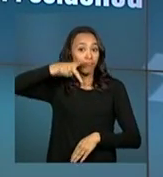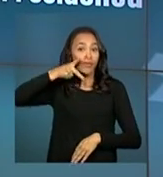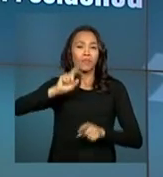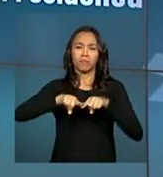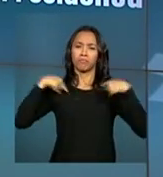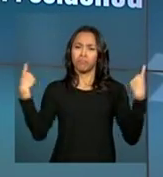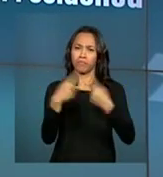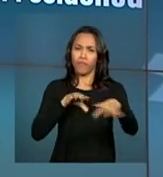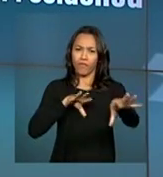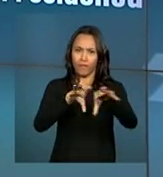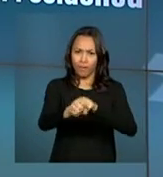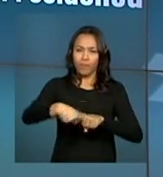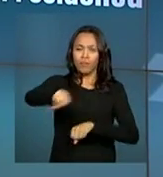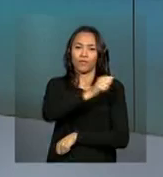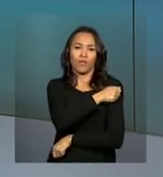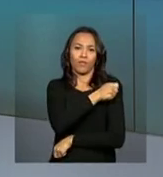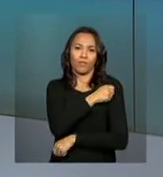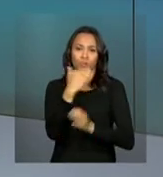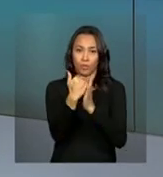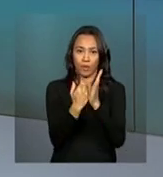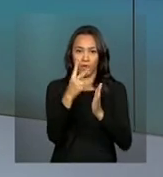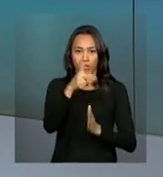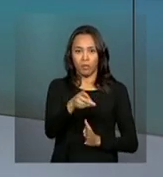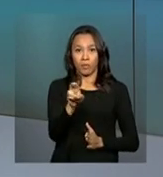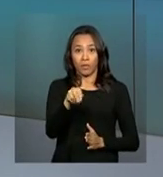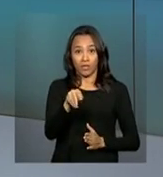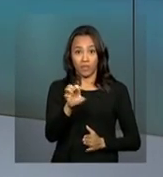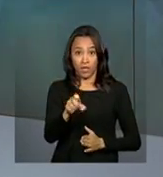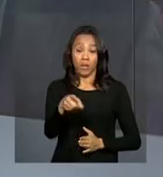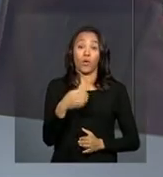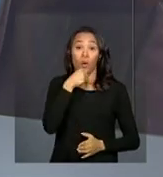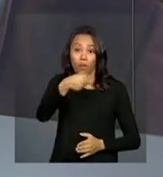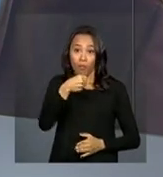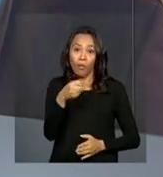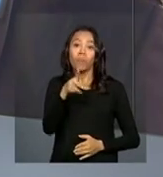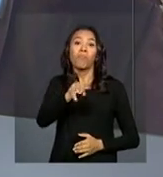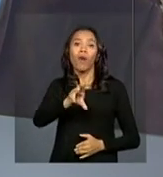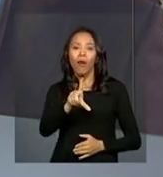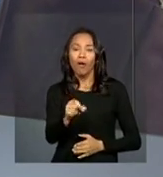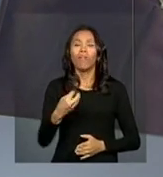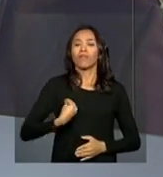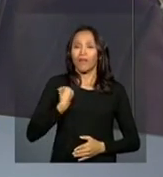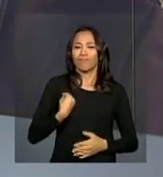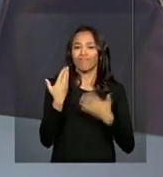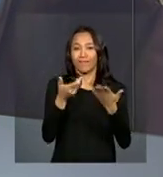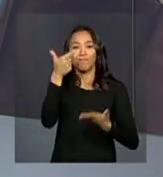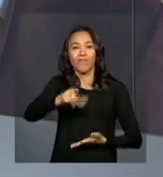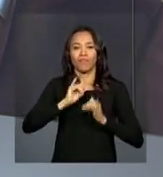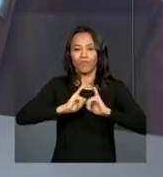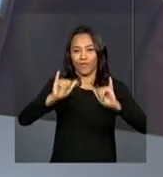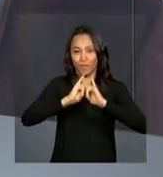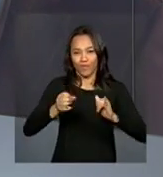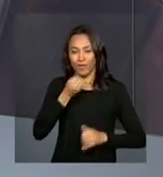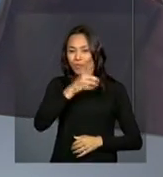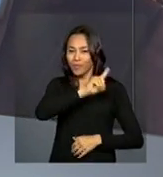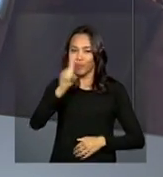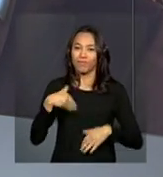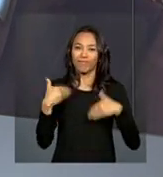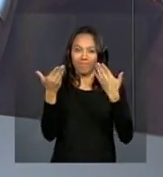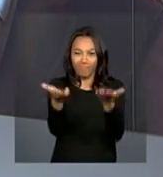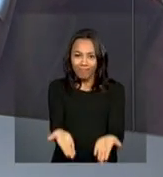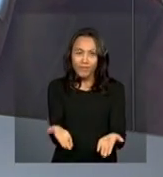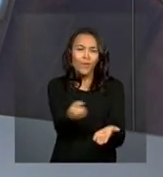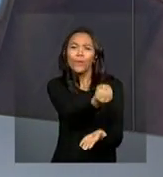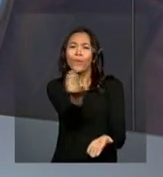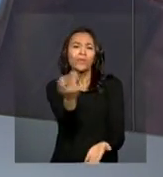formatura de alunos do Pronatec. O repórter Paulo Lassalva está no local do evento e tem as informações. Bom dia, Paulo.